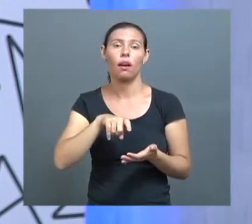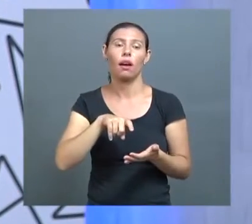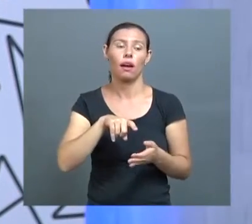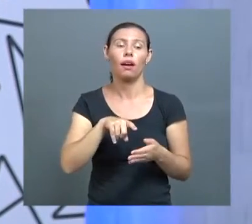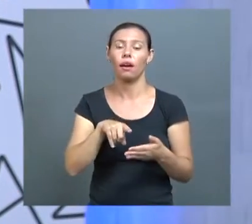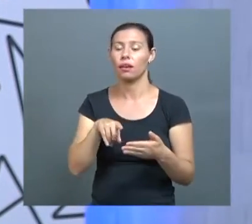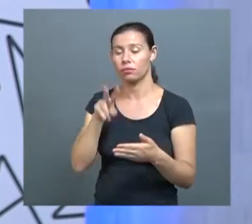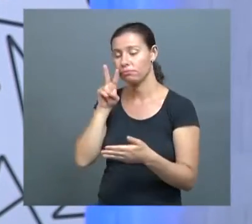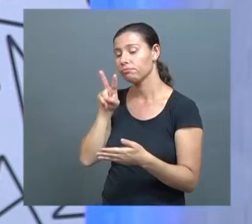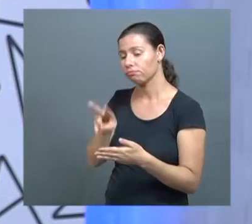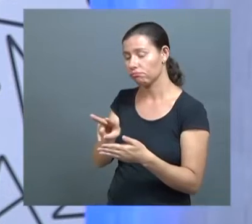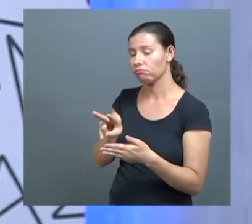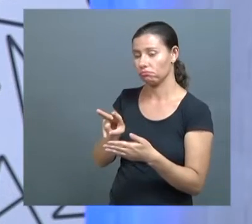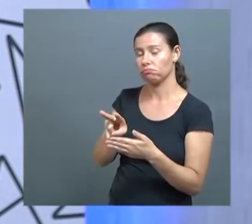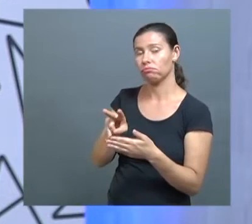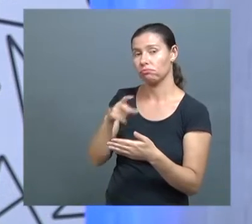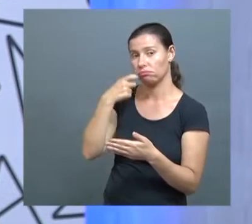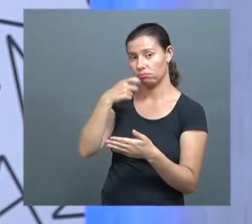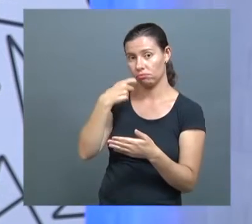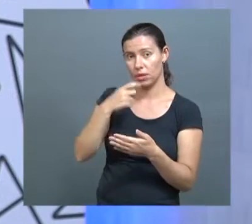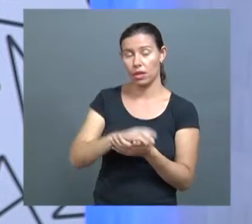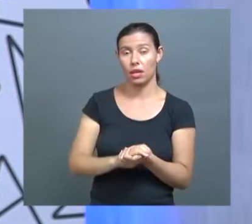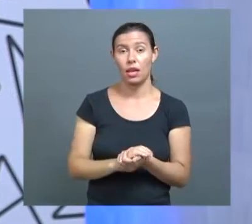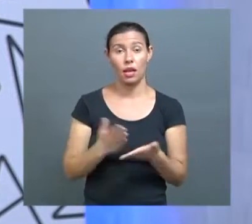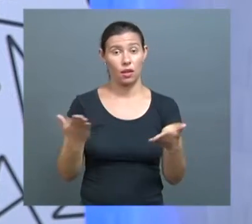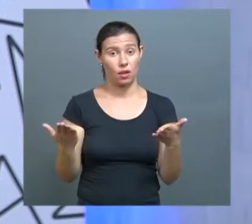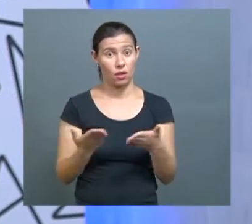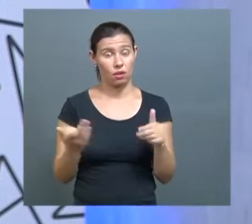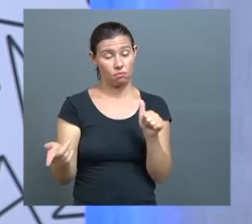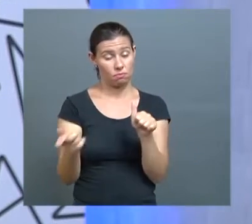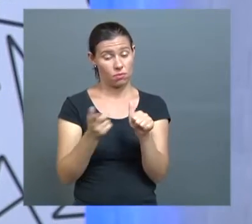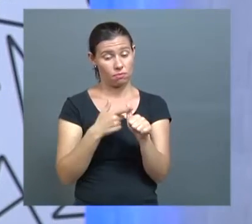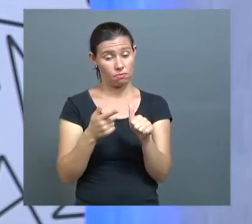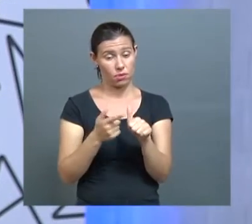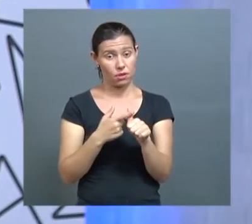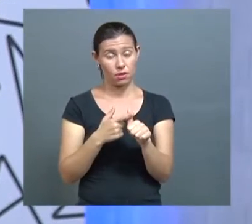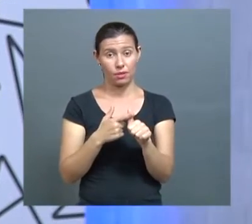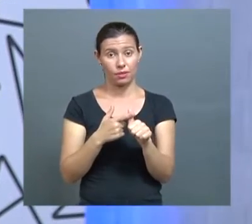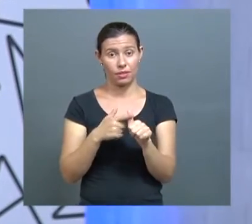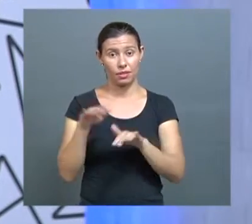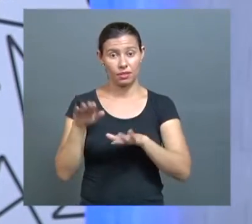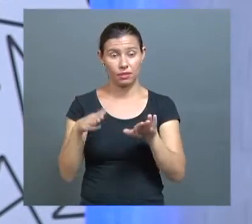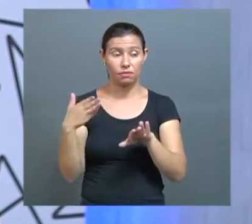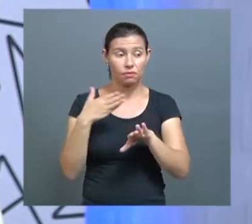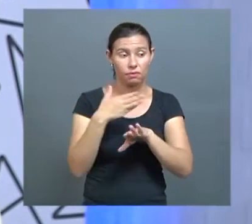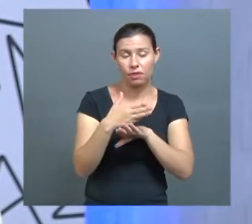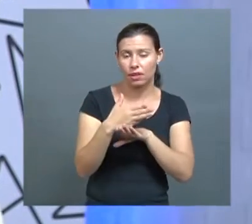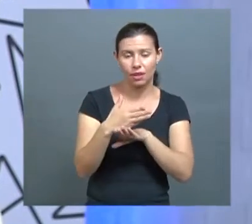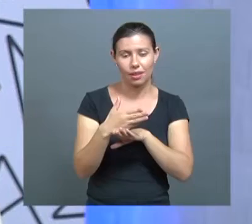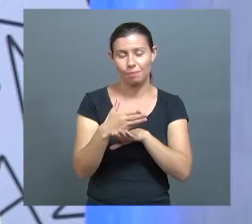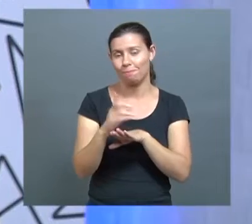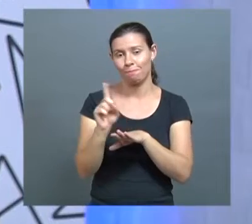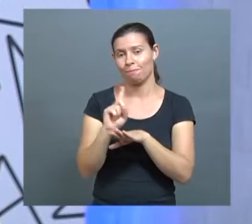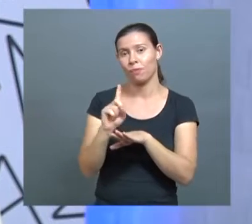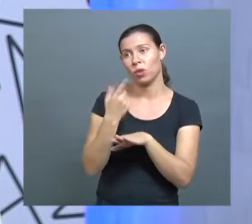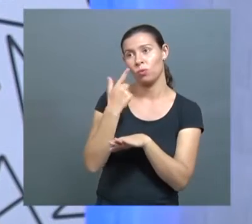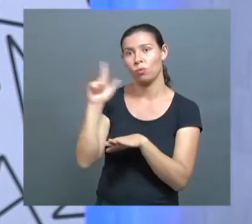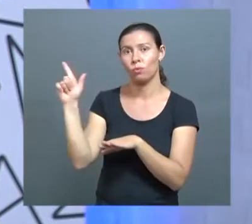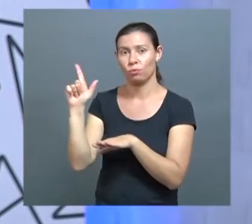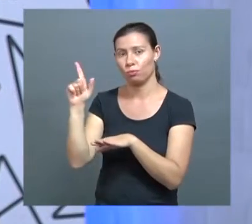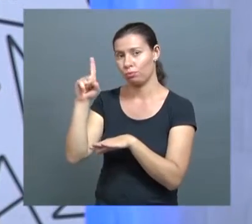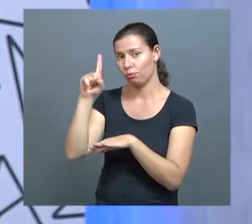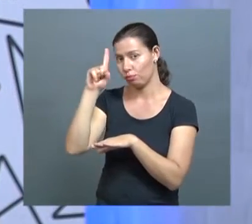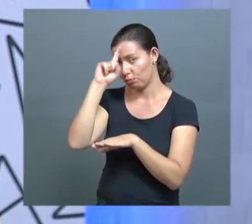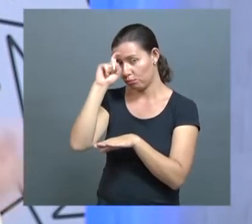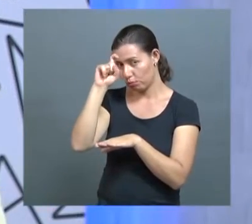primeiro momento, que não seria atendido neste momento agora, no pronto-socorro, seriam aqueles pacientes que,